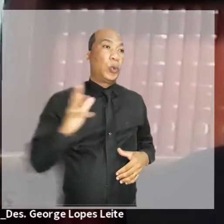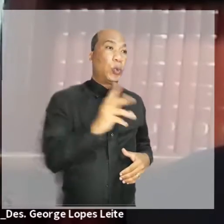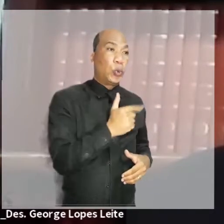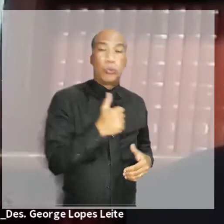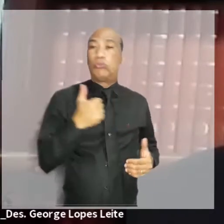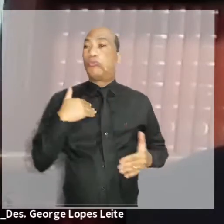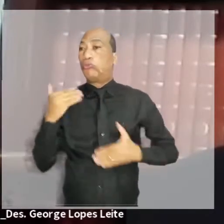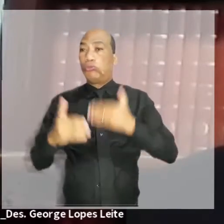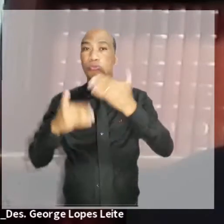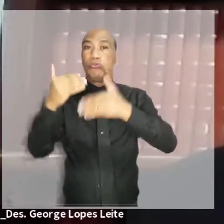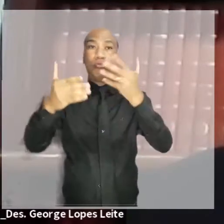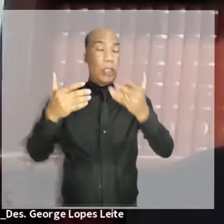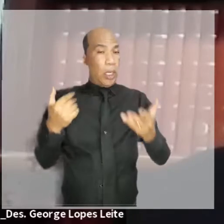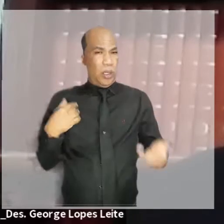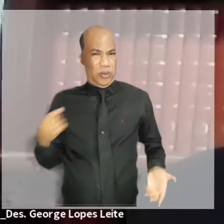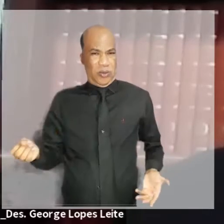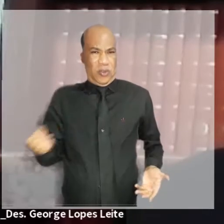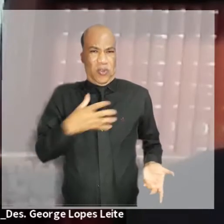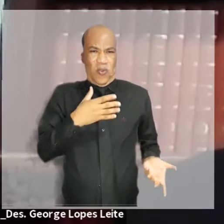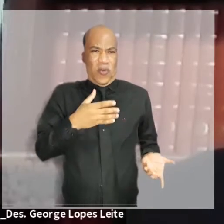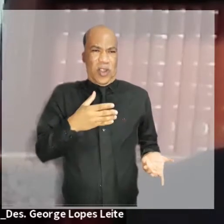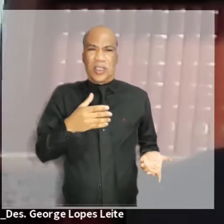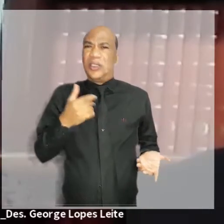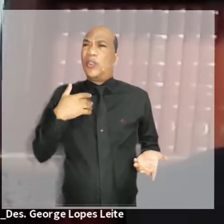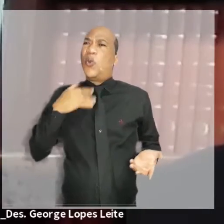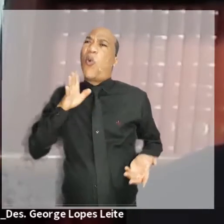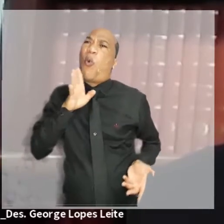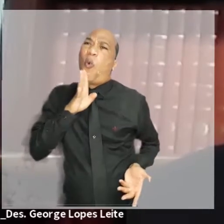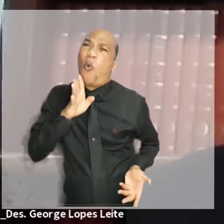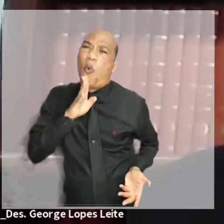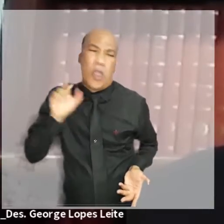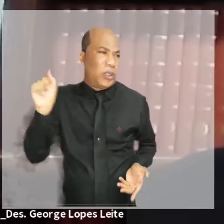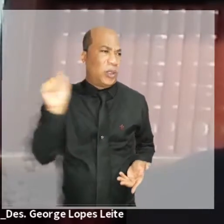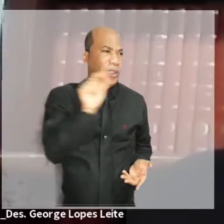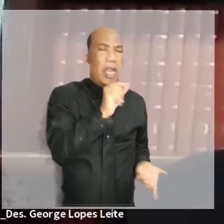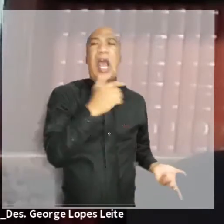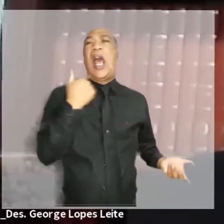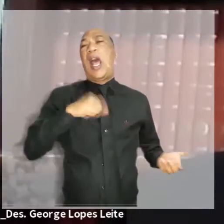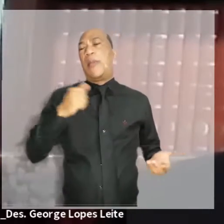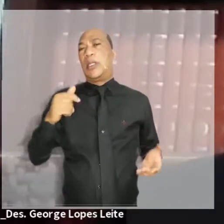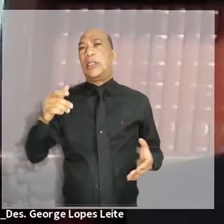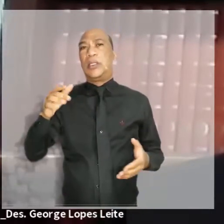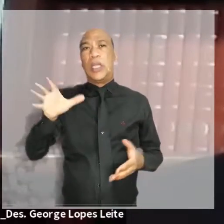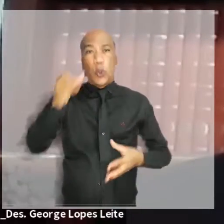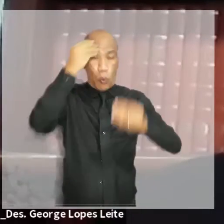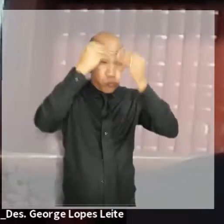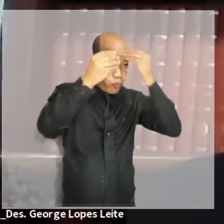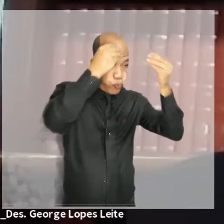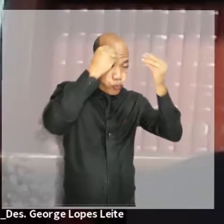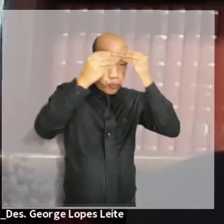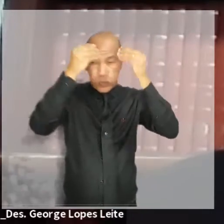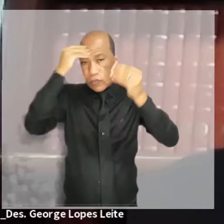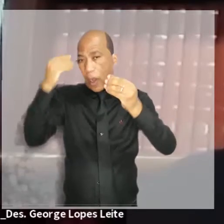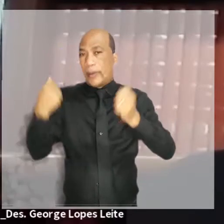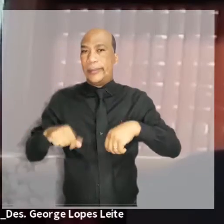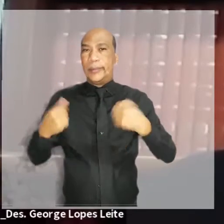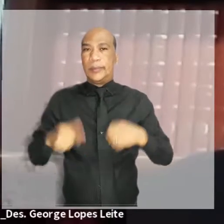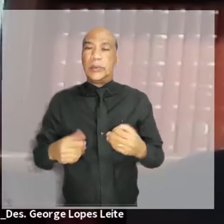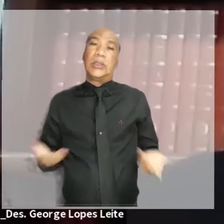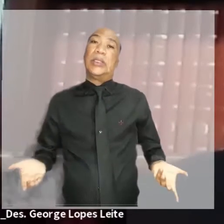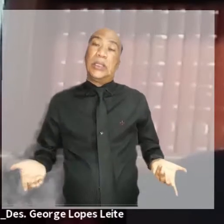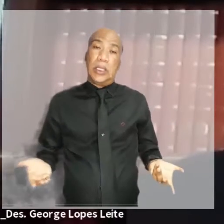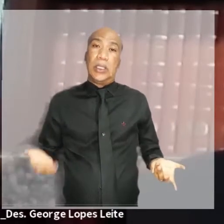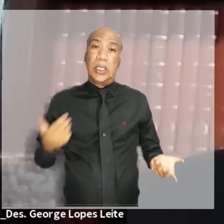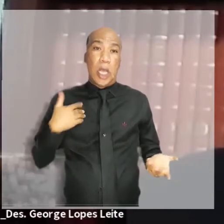permitir que essa atitude inovadora permeie toda instituição e que a inovação seja um conceito assimilado por todos como